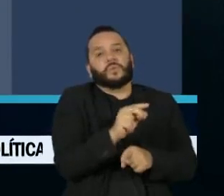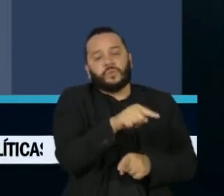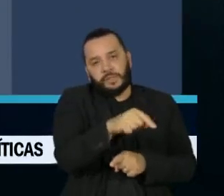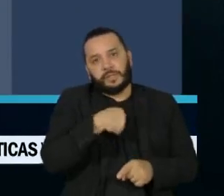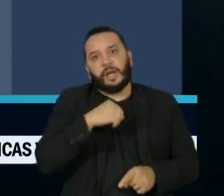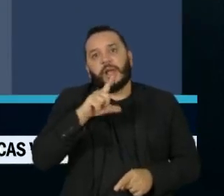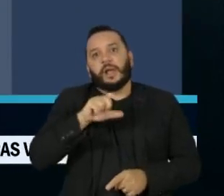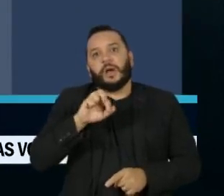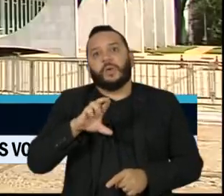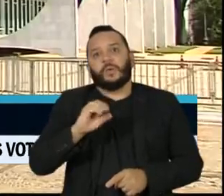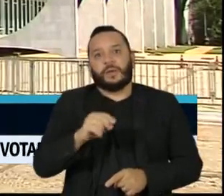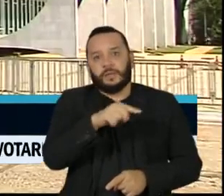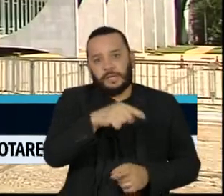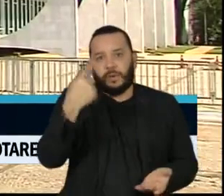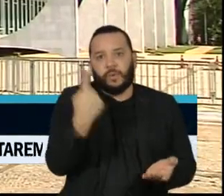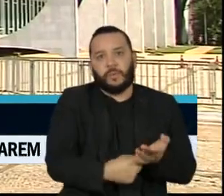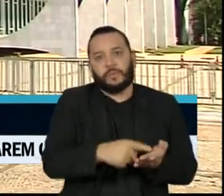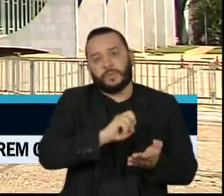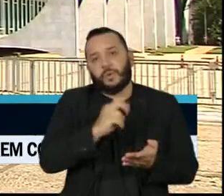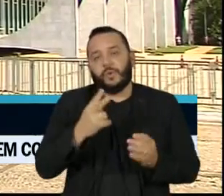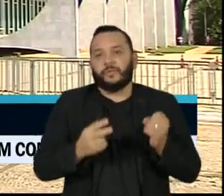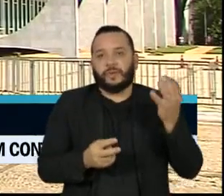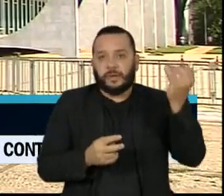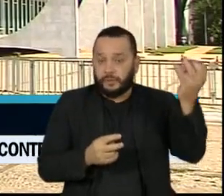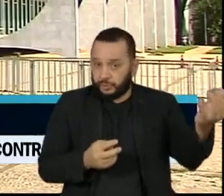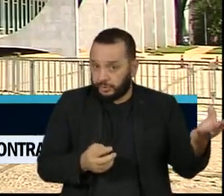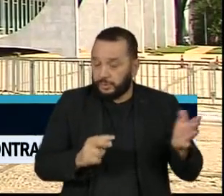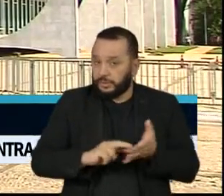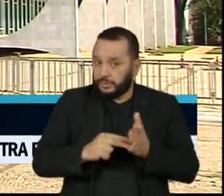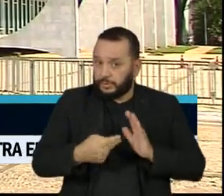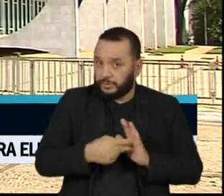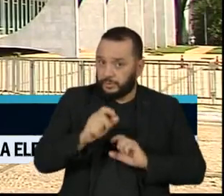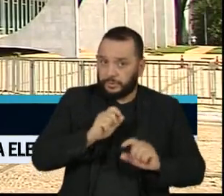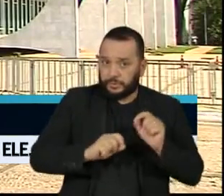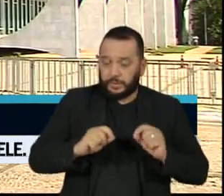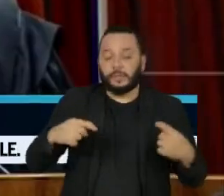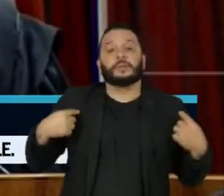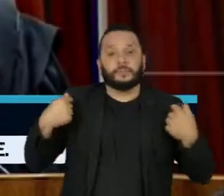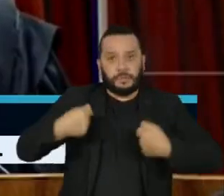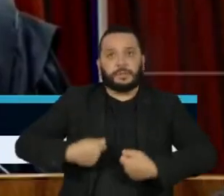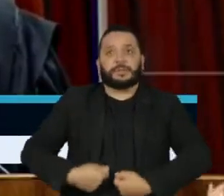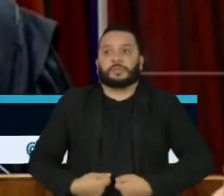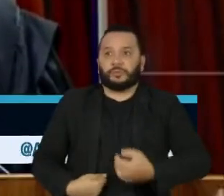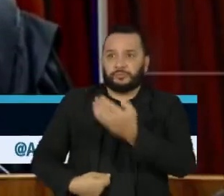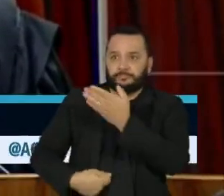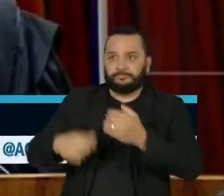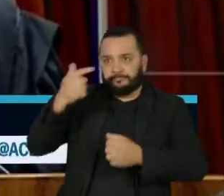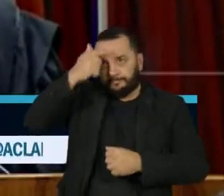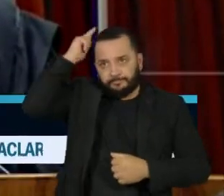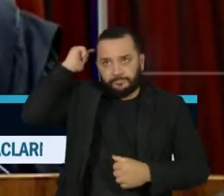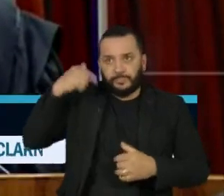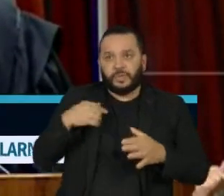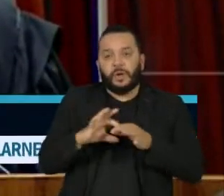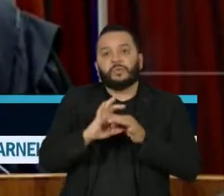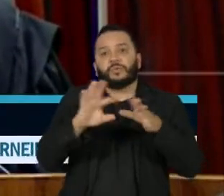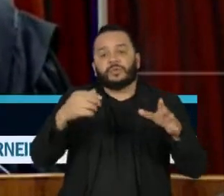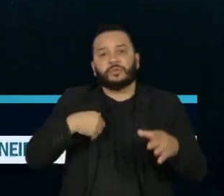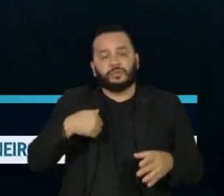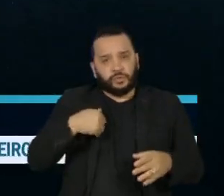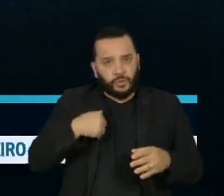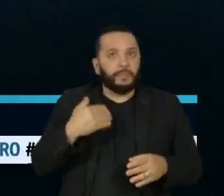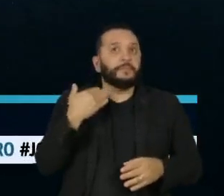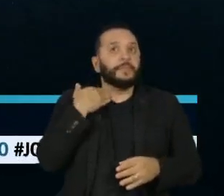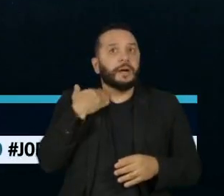compromissos ou em viagens. Com base nesses indicativos, o ministro do STF, Alexandre de Moraes, autorizou a quebra de sigilo